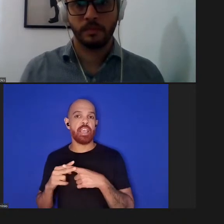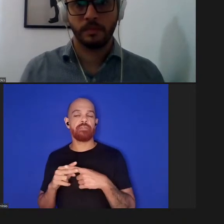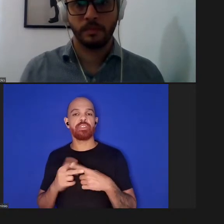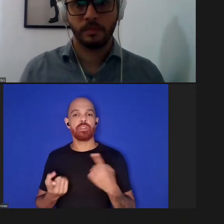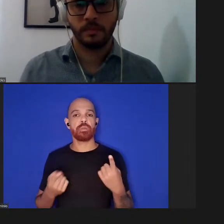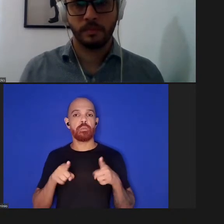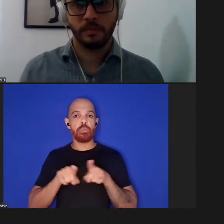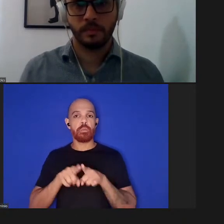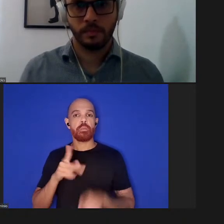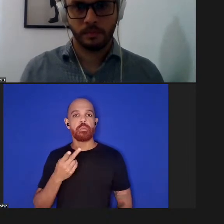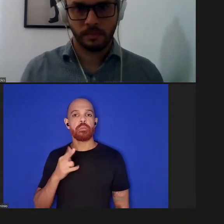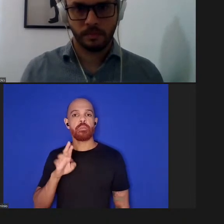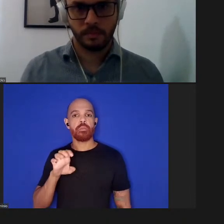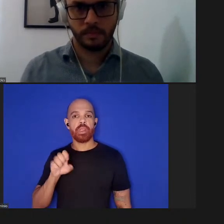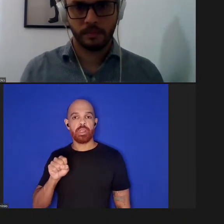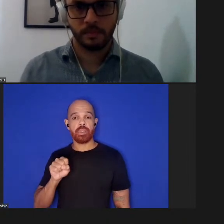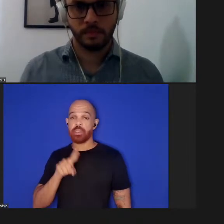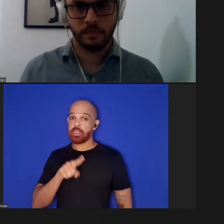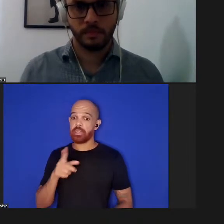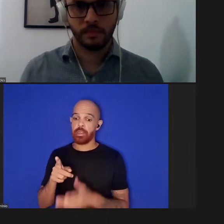essa pré-publicação